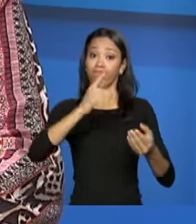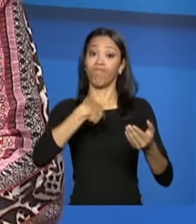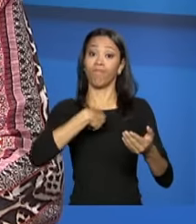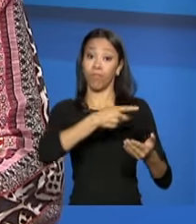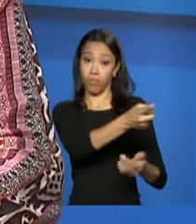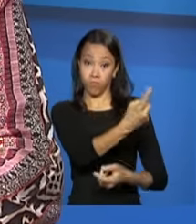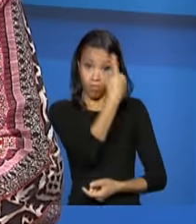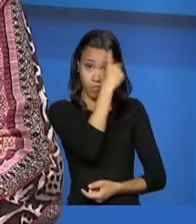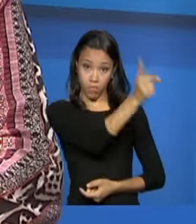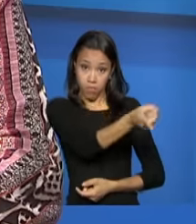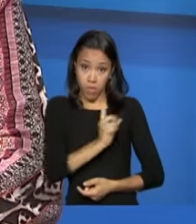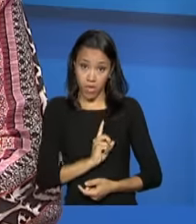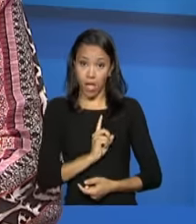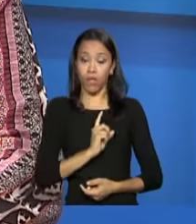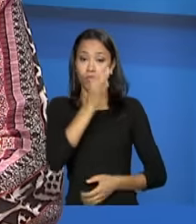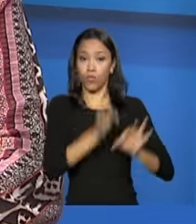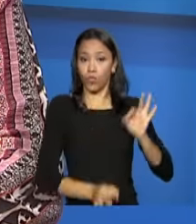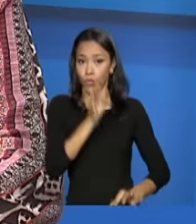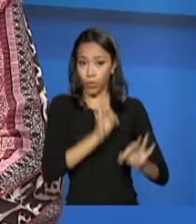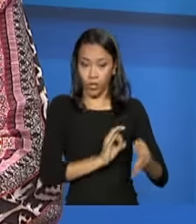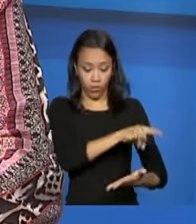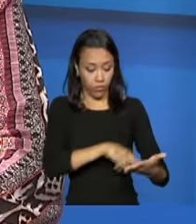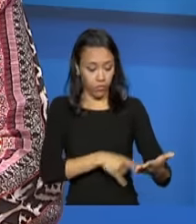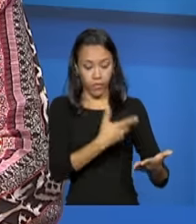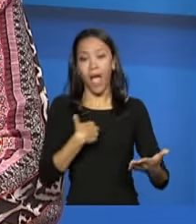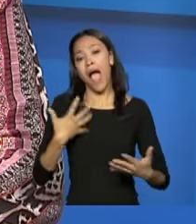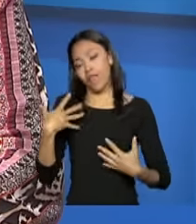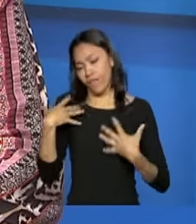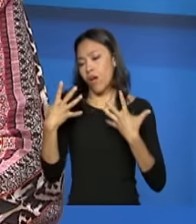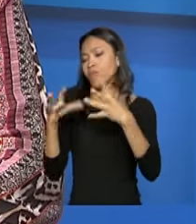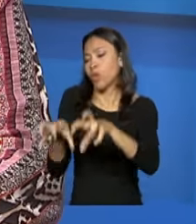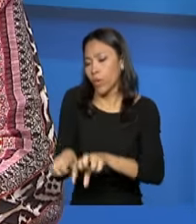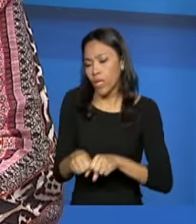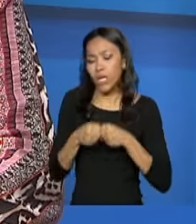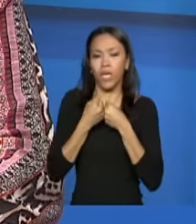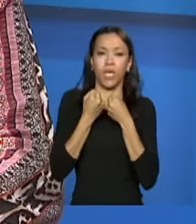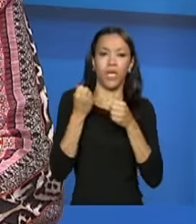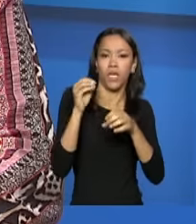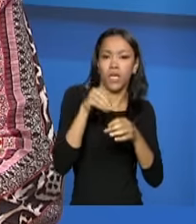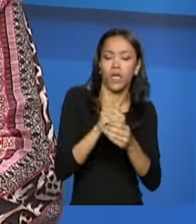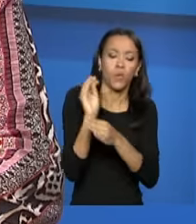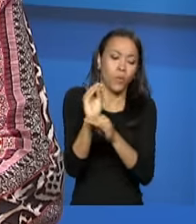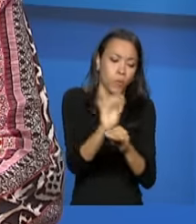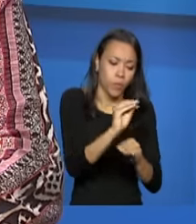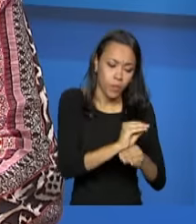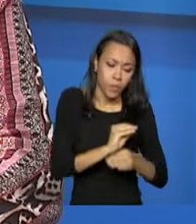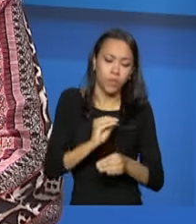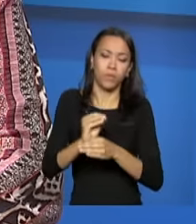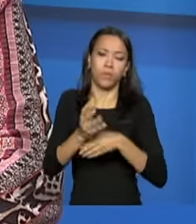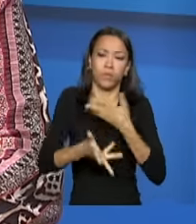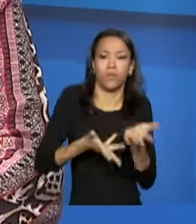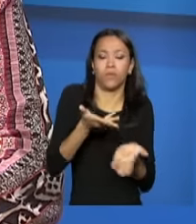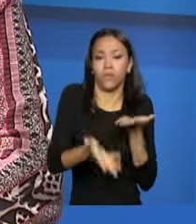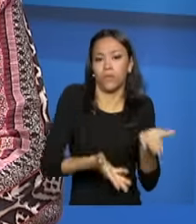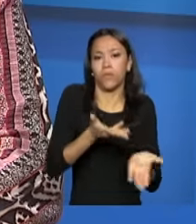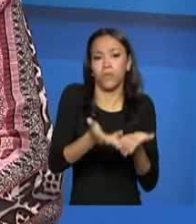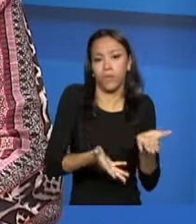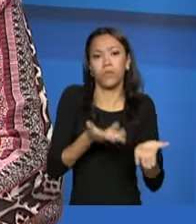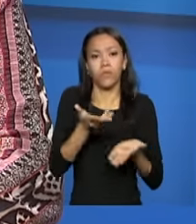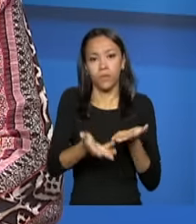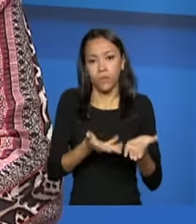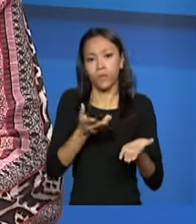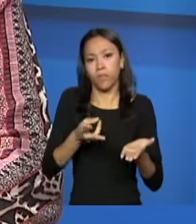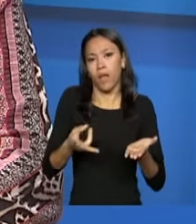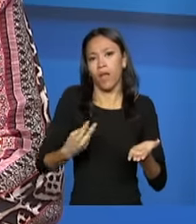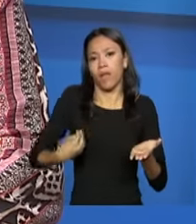vamos acolher, né? Vamos acolher, mas diante um trabalho preventivo e diante das impossibilidades de continuar na